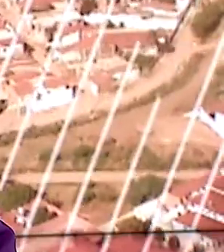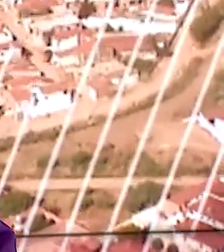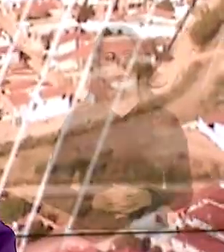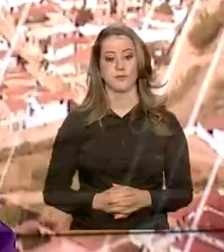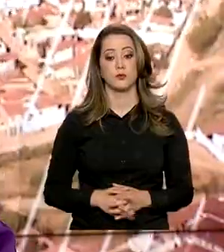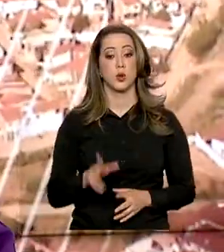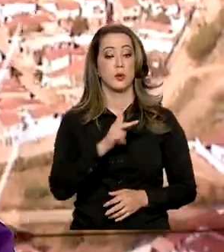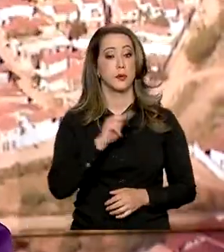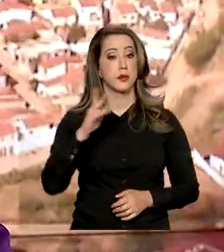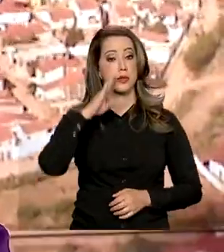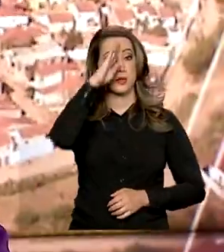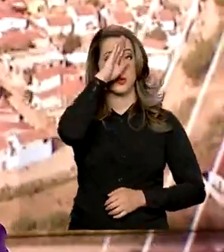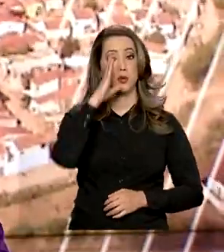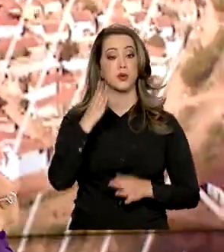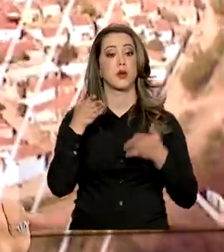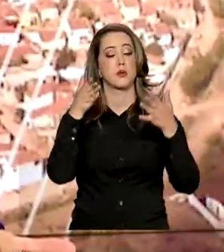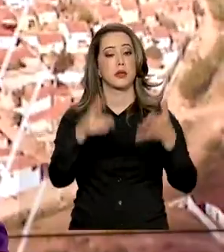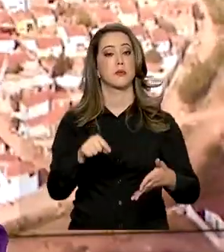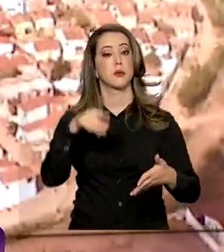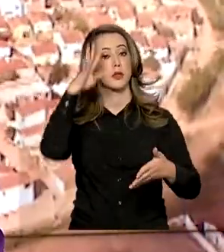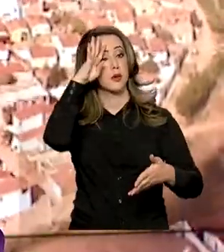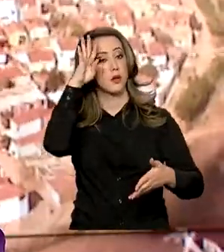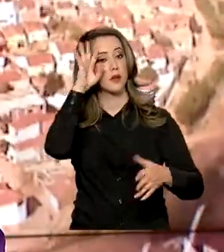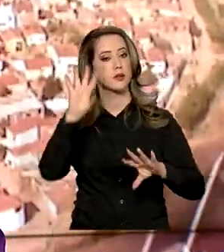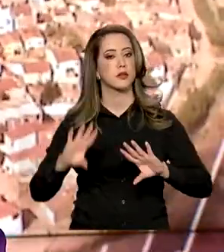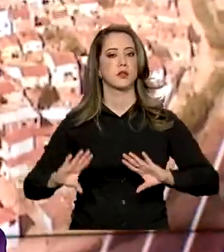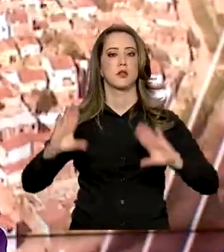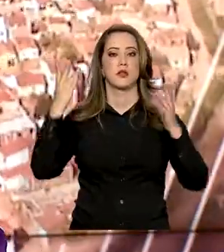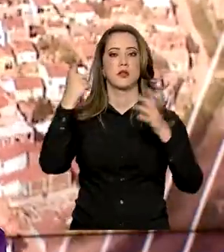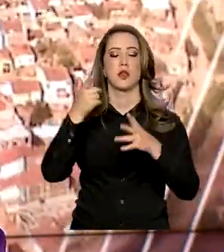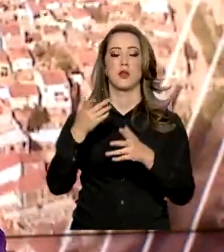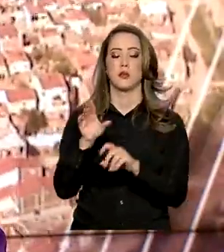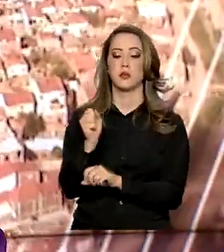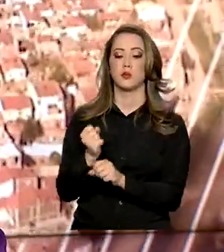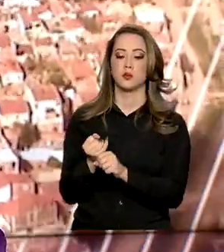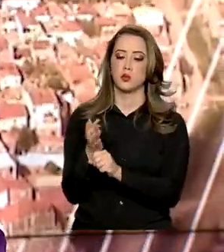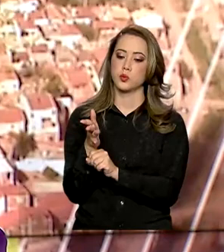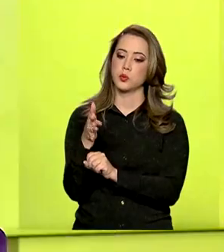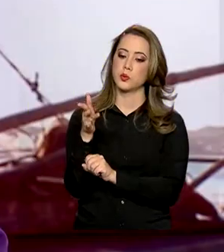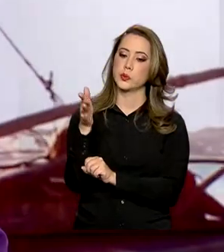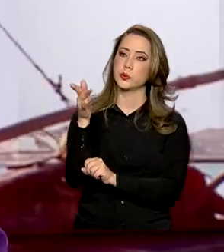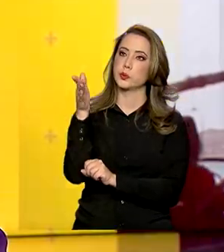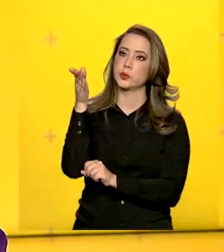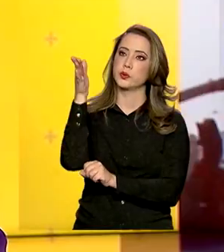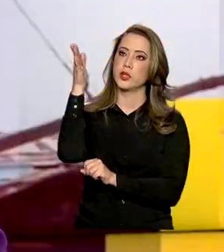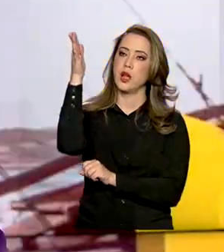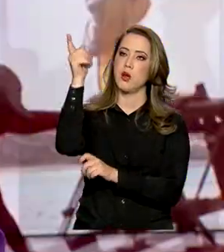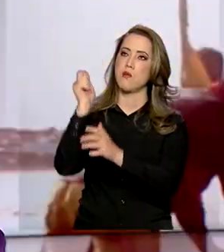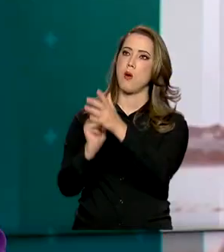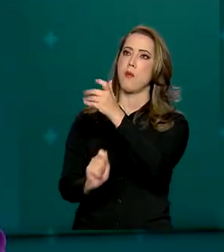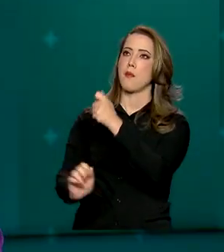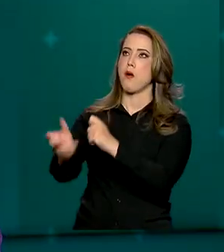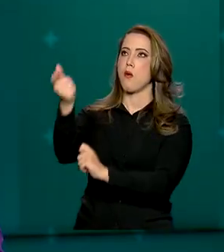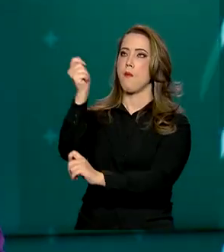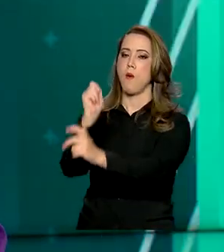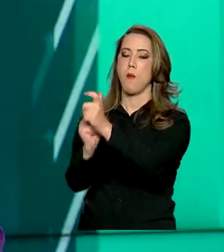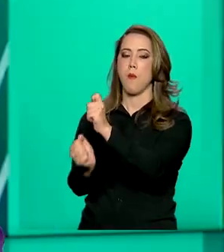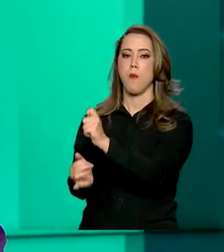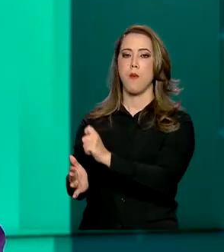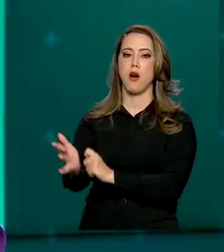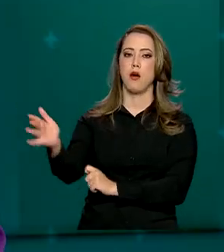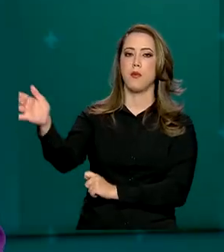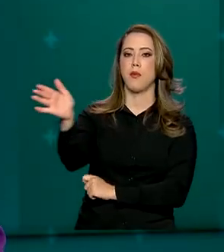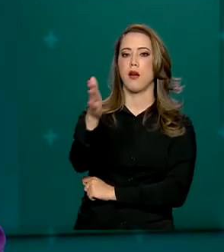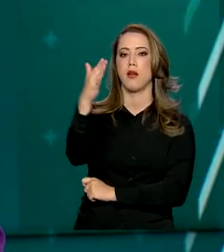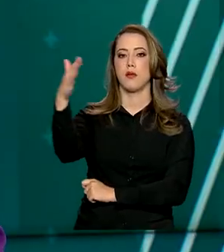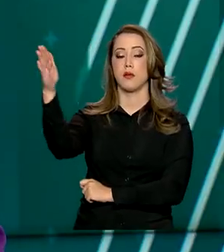E o presidente Jair Bolsonaro participou nesta quarta-feira da cerimônia de hasteamento da bandeira no Palácio da Alvorada, em Brasília, em homenagem